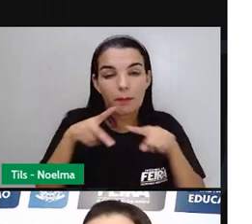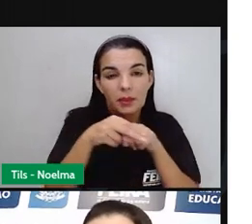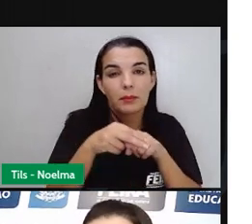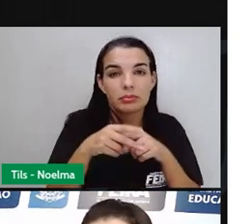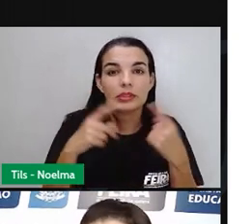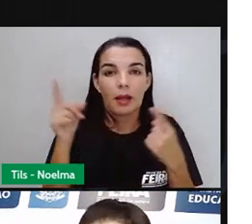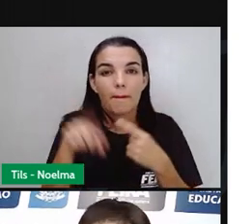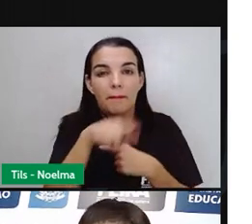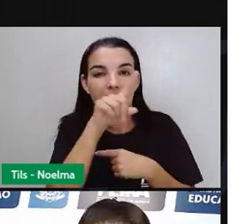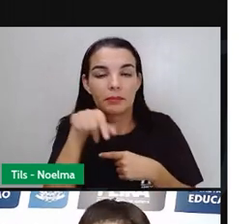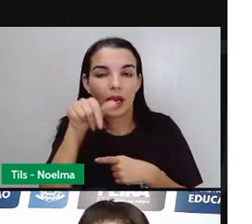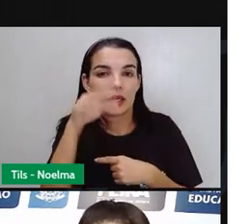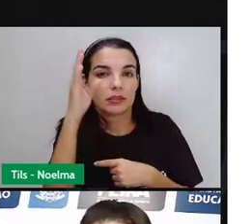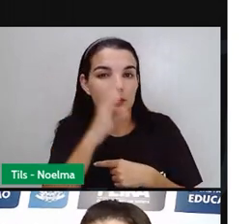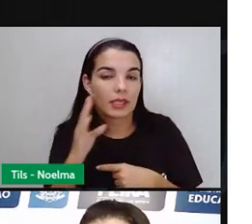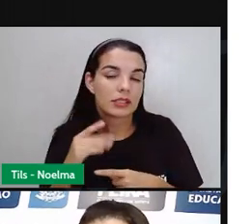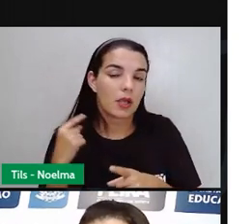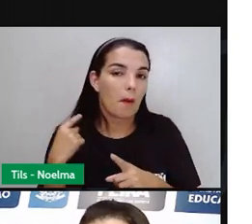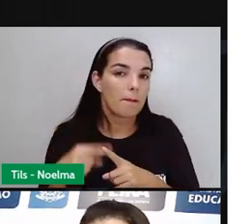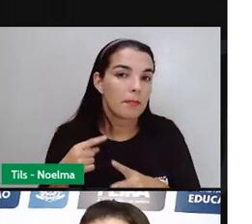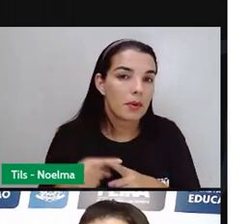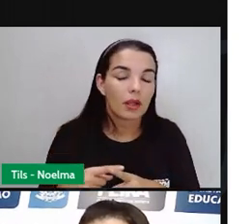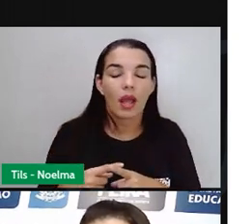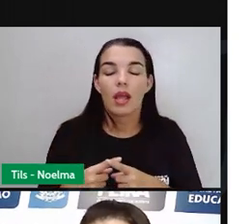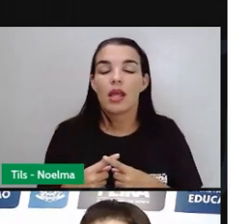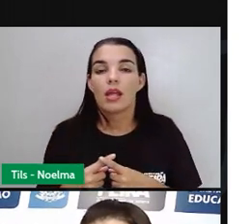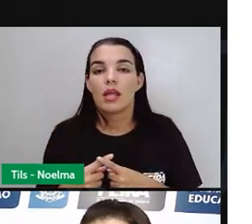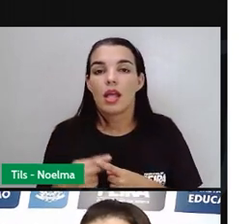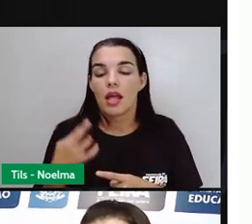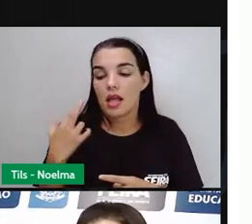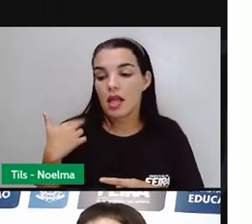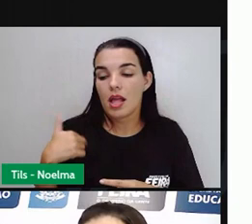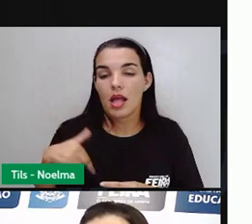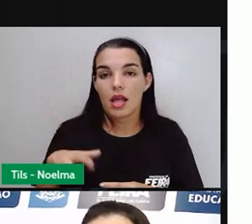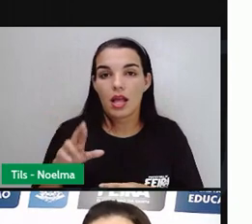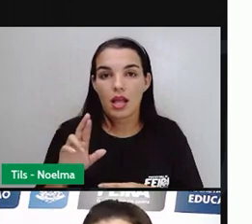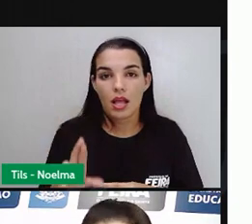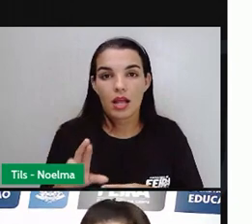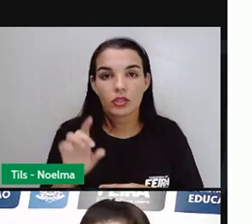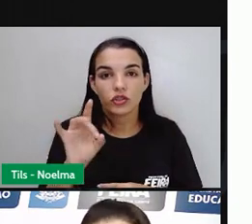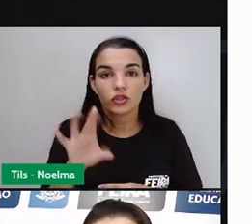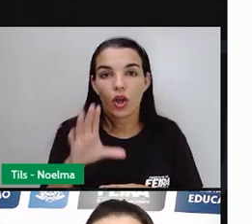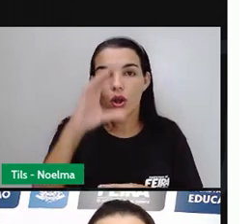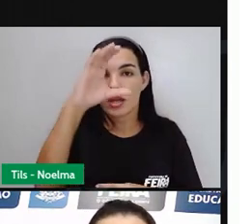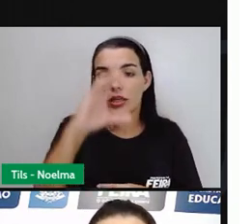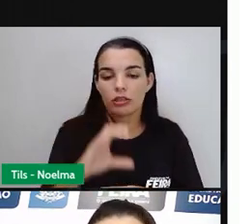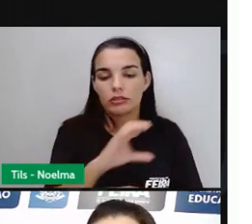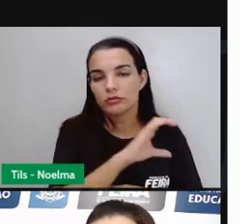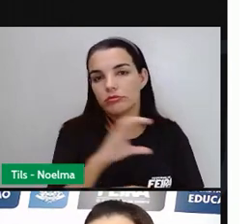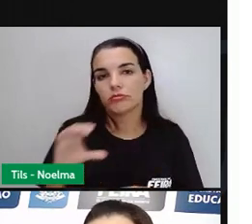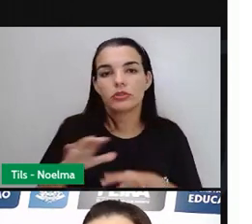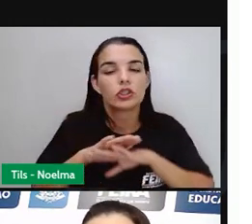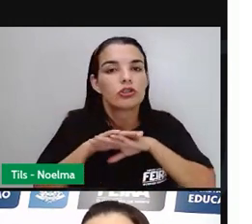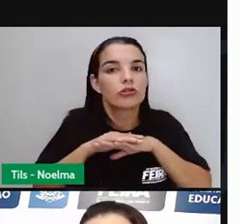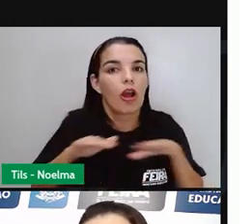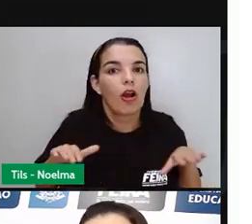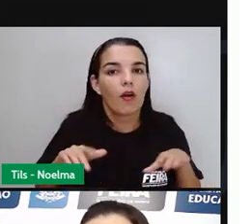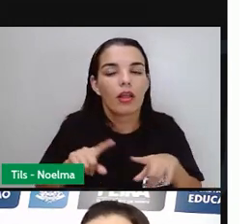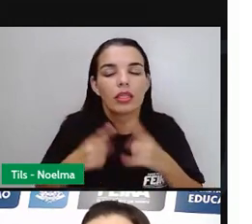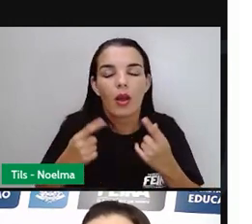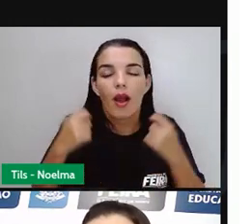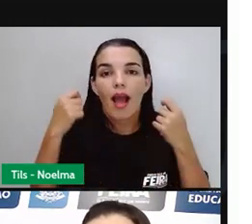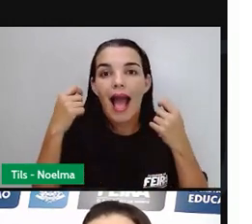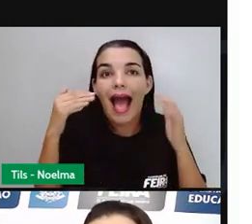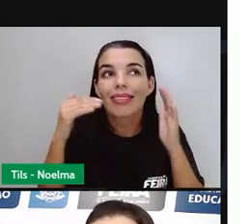era proibida no Brasil, onde a religião imposta no Brasil era o cristianismo. Os próprios índios